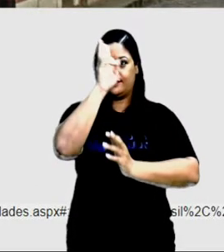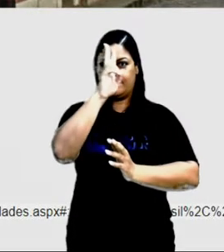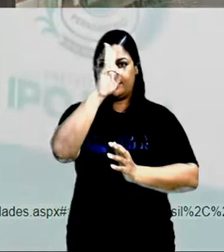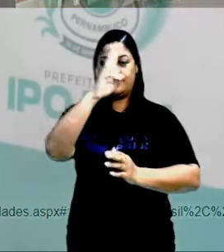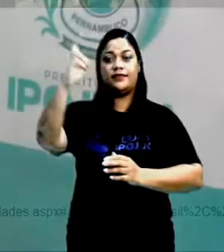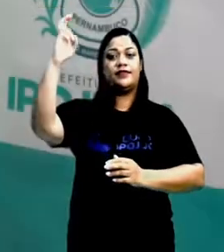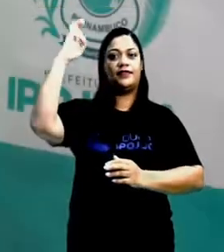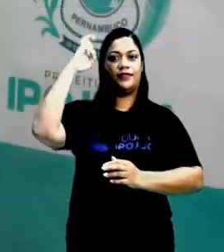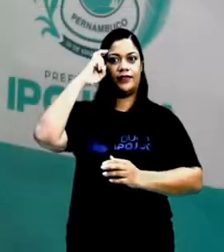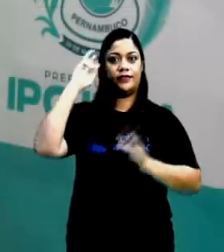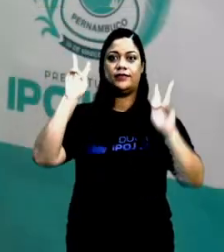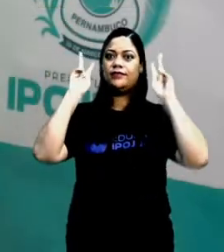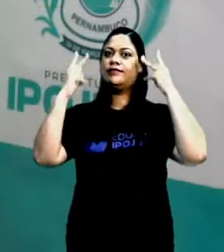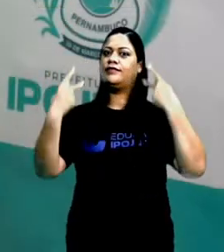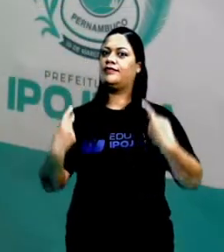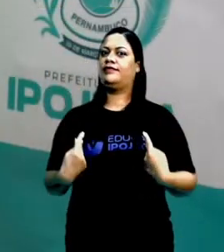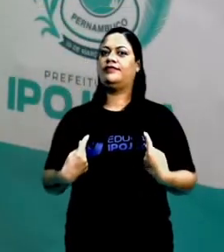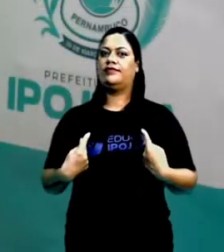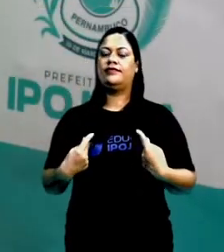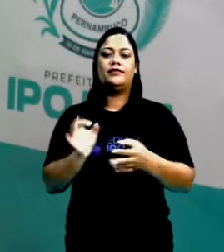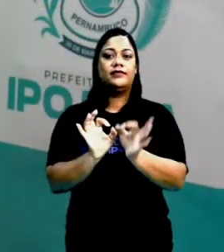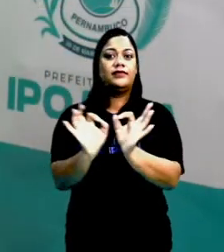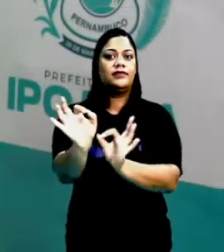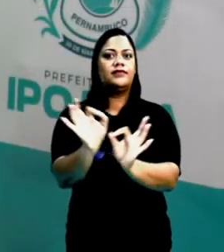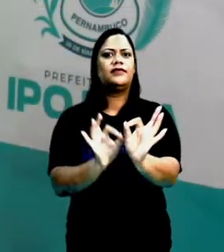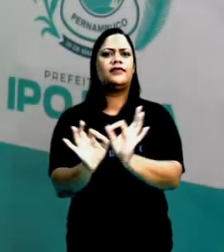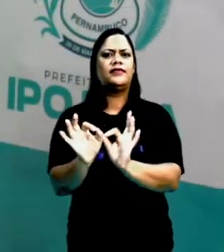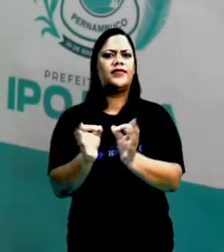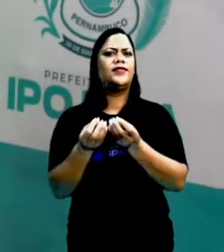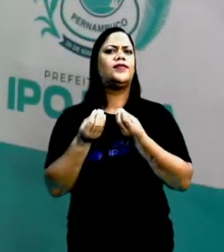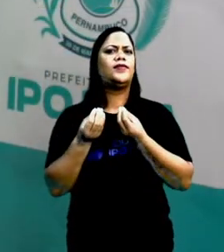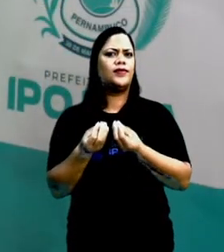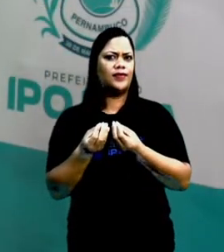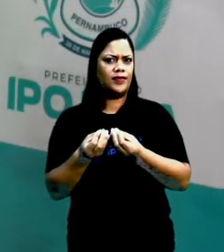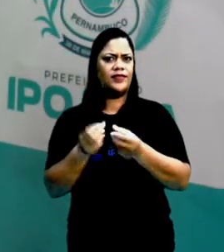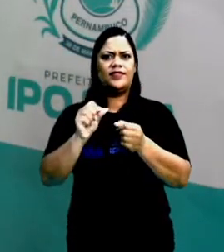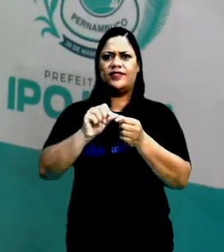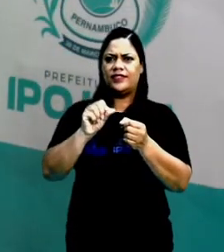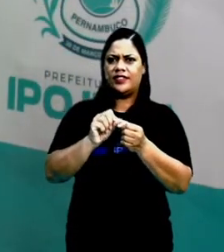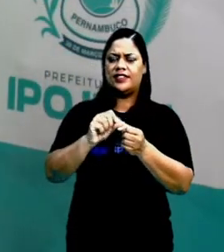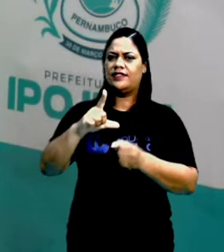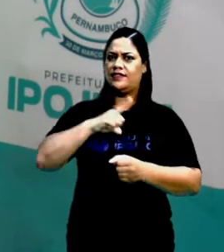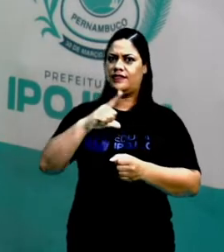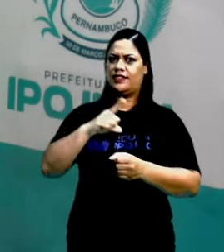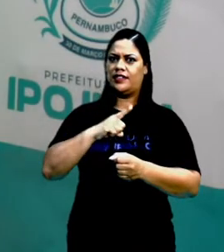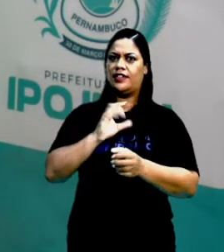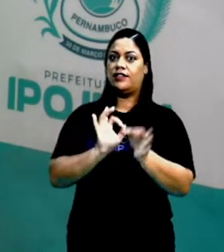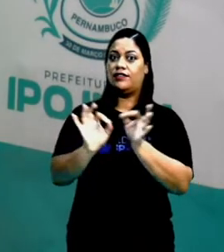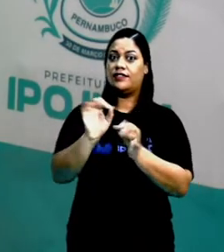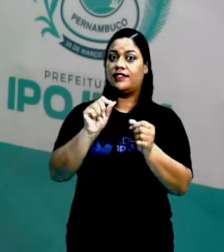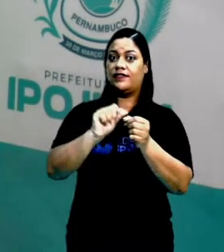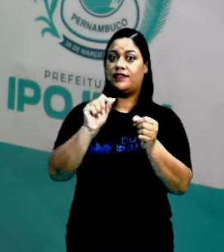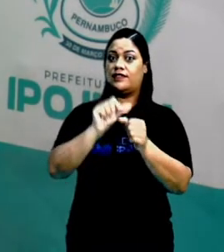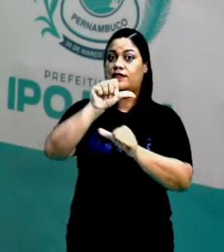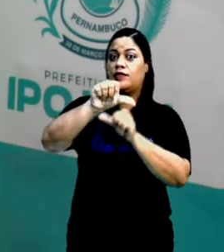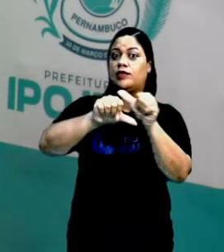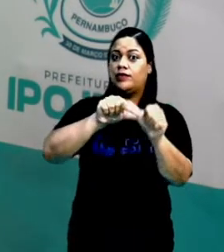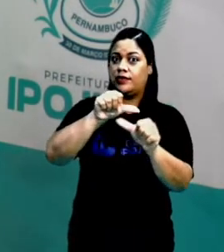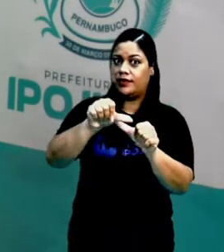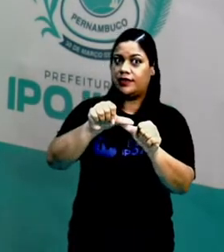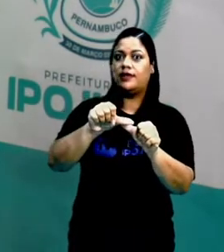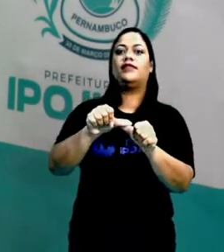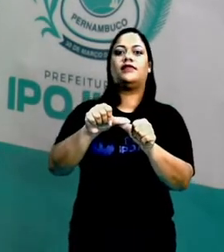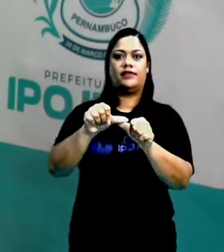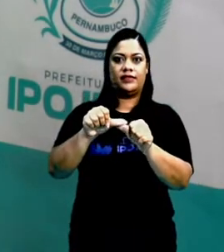Então, essa Unesco, ela organiza como deve ficar, como deve ser, se vai ter uma restauração ou se vai ter uma